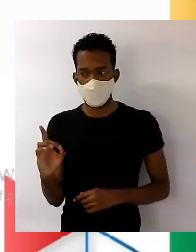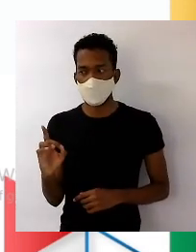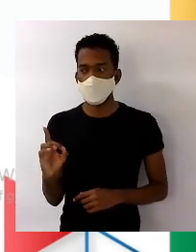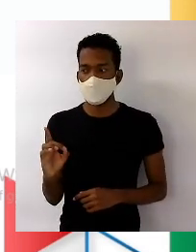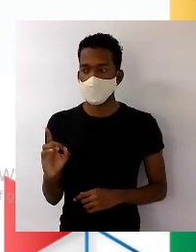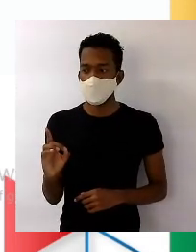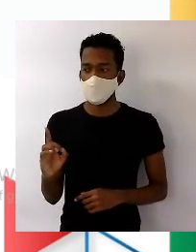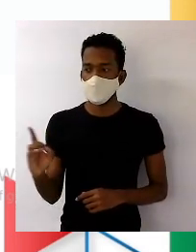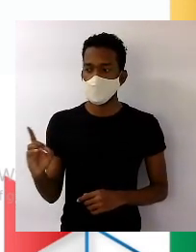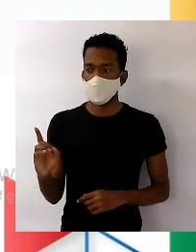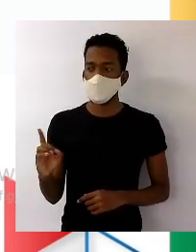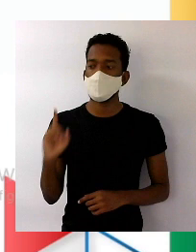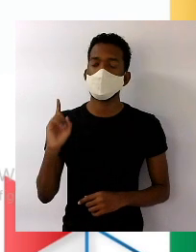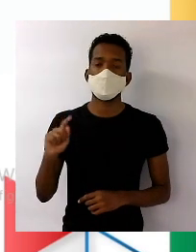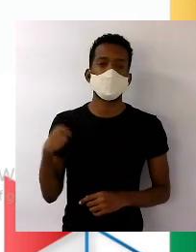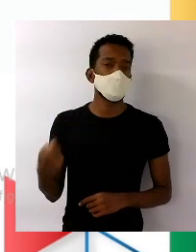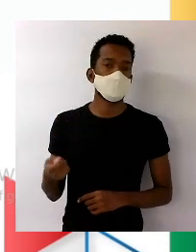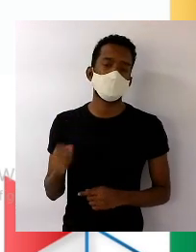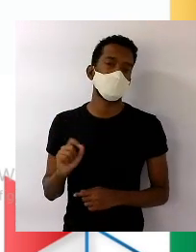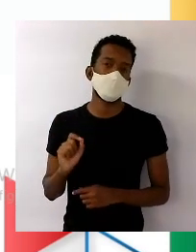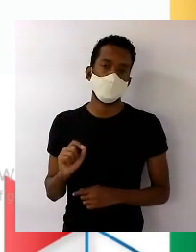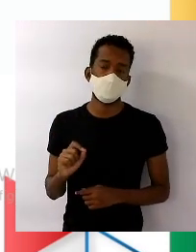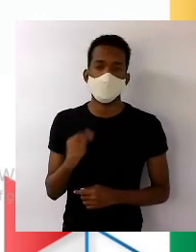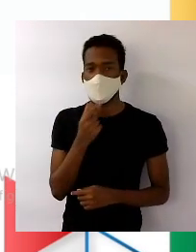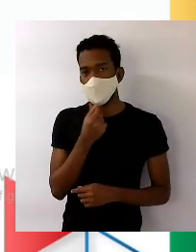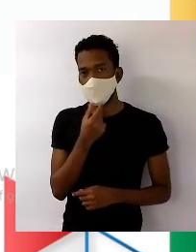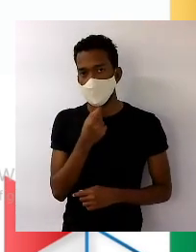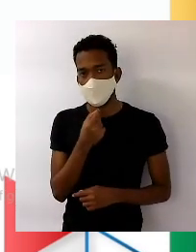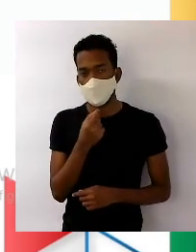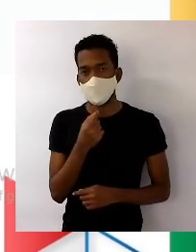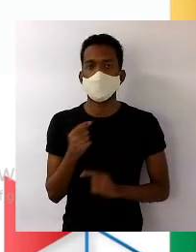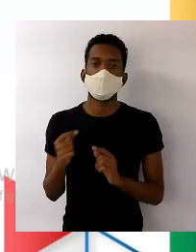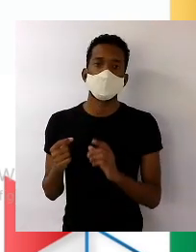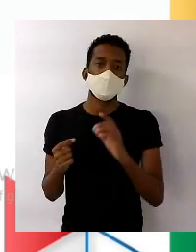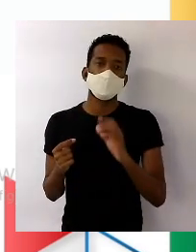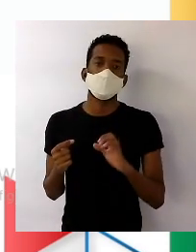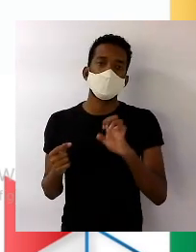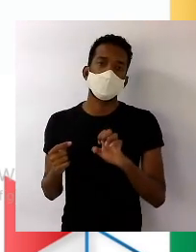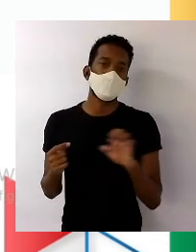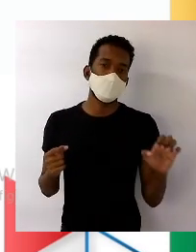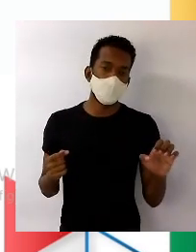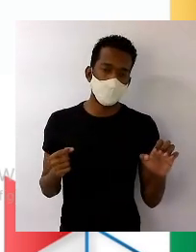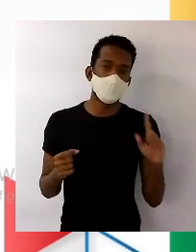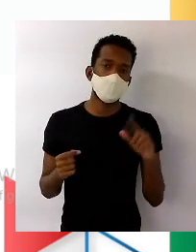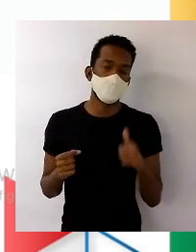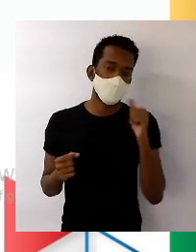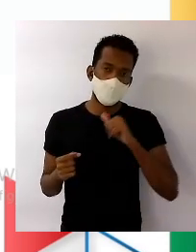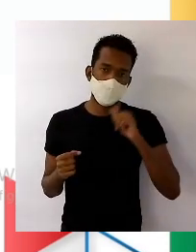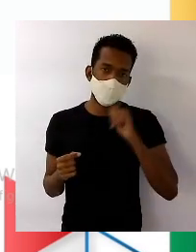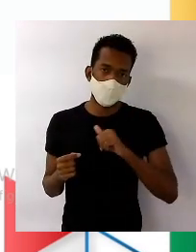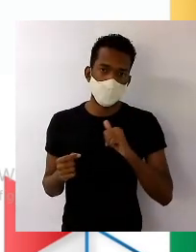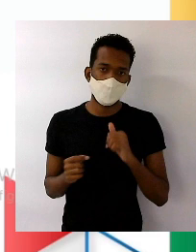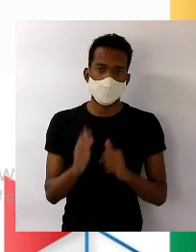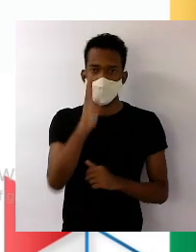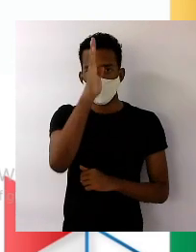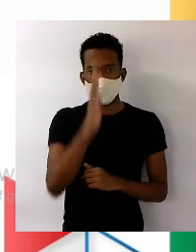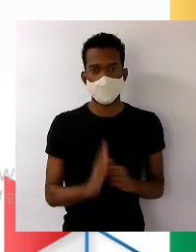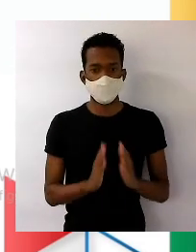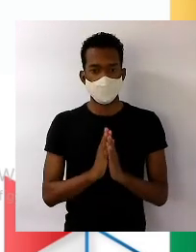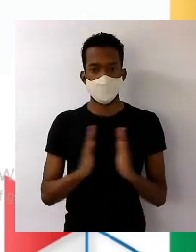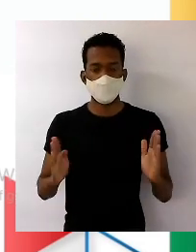o lado que corresponde aos homens. E o lado esquerdo corresponde ao número de mulheres.